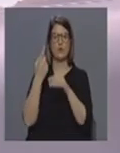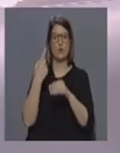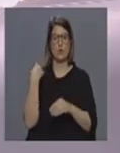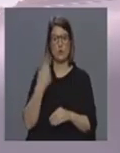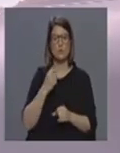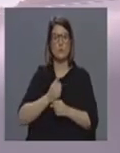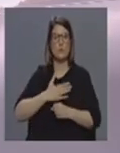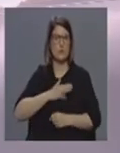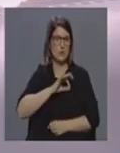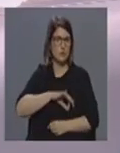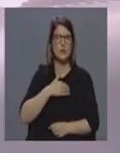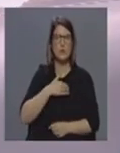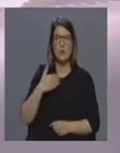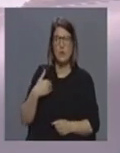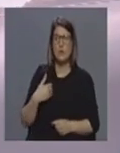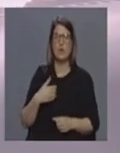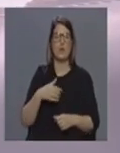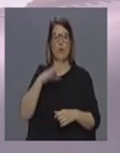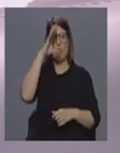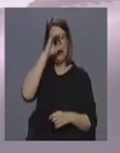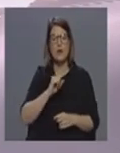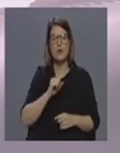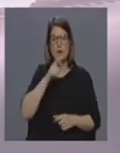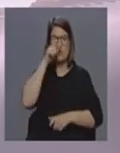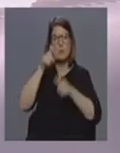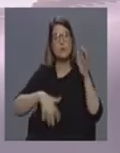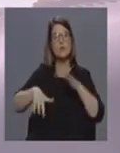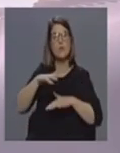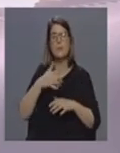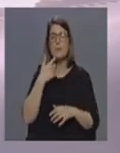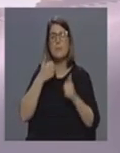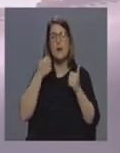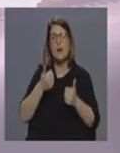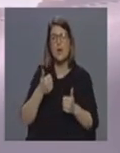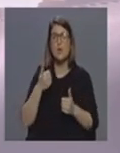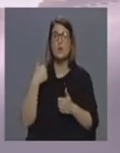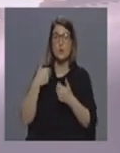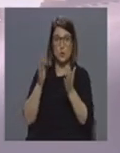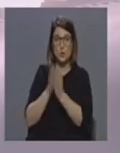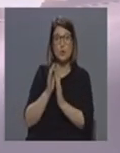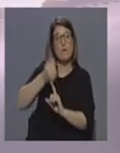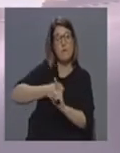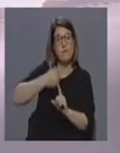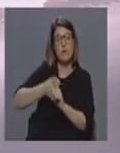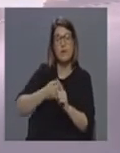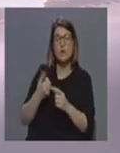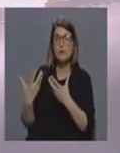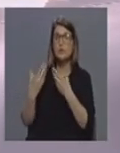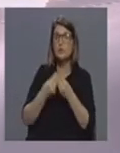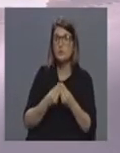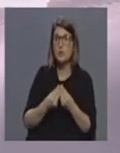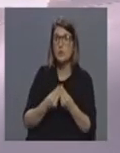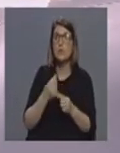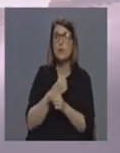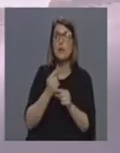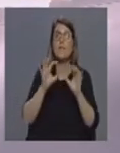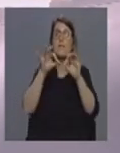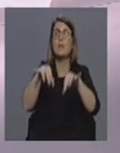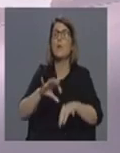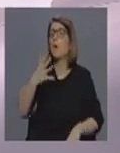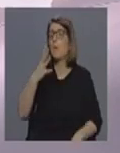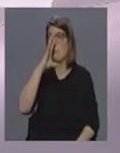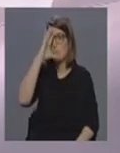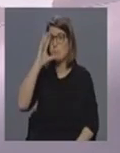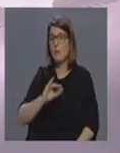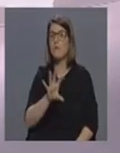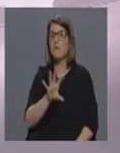tutela a população temos todos que perceber que ormammos todos porque nós não sabemos quando é que isto vai acabar e como é que